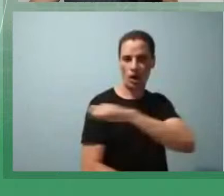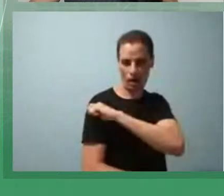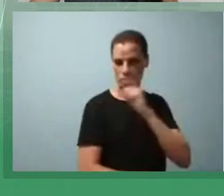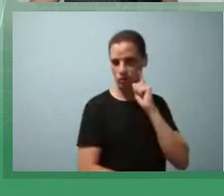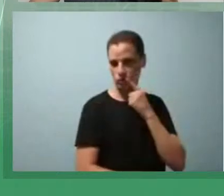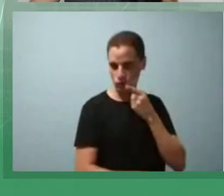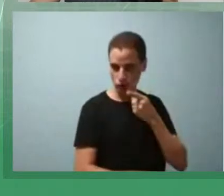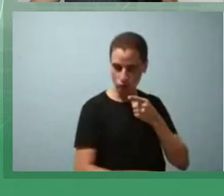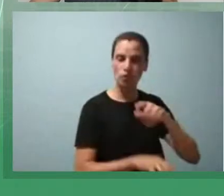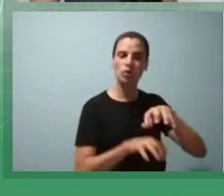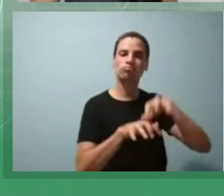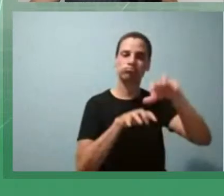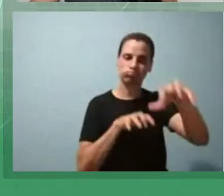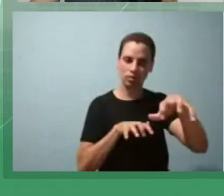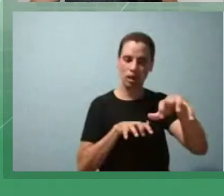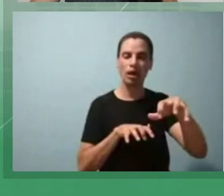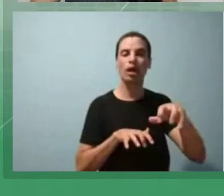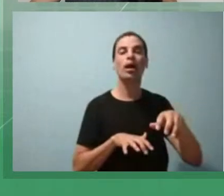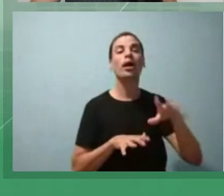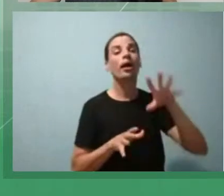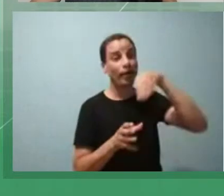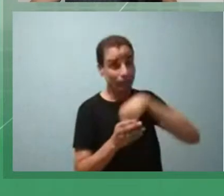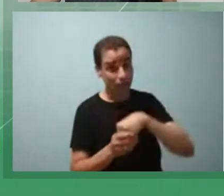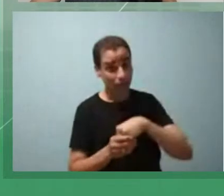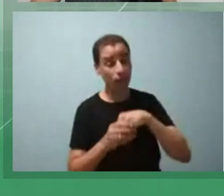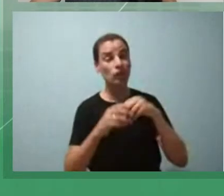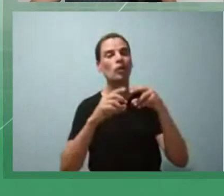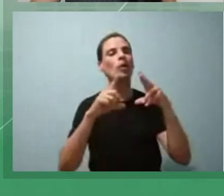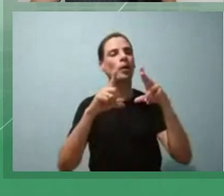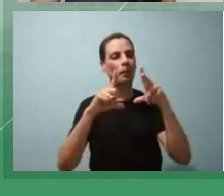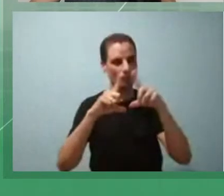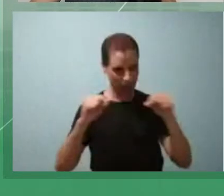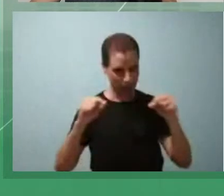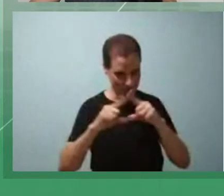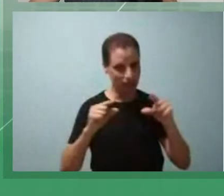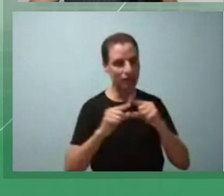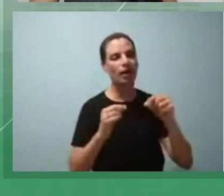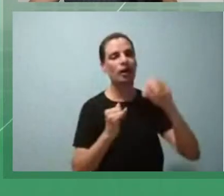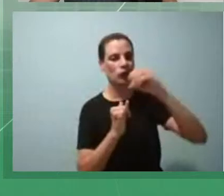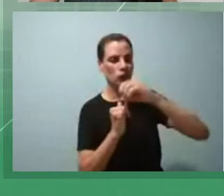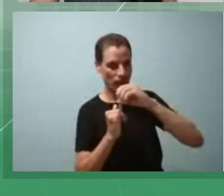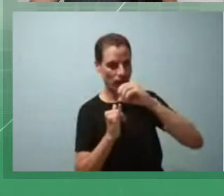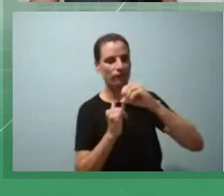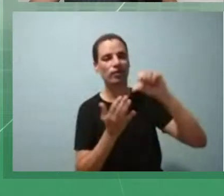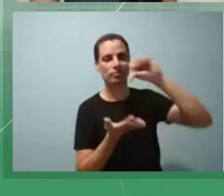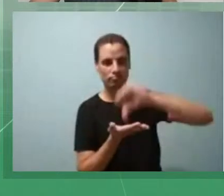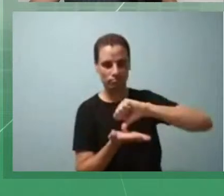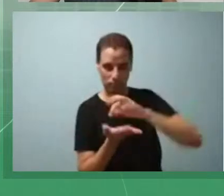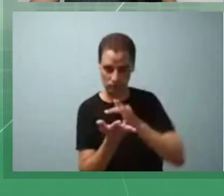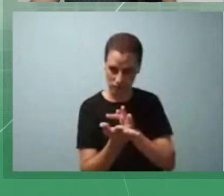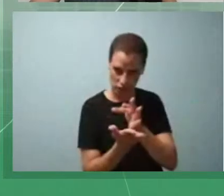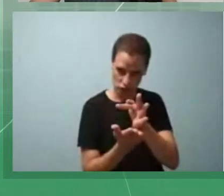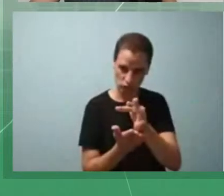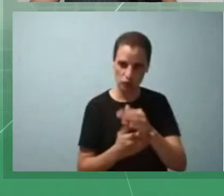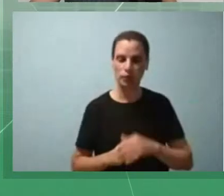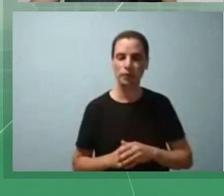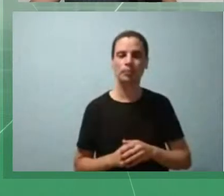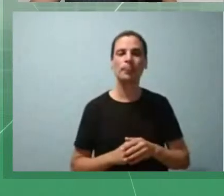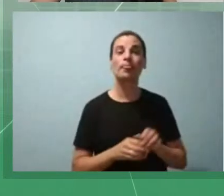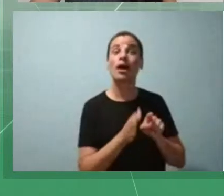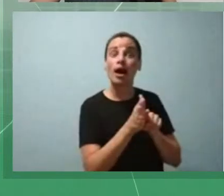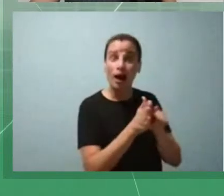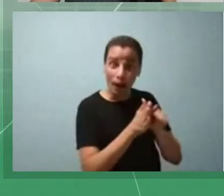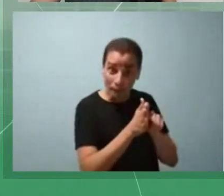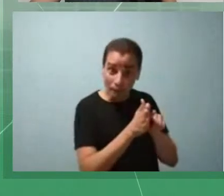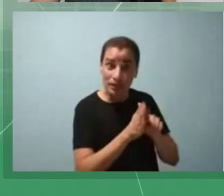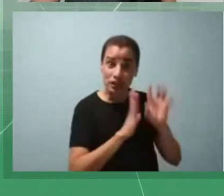local do Instituto Federal de Brasília, no campus de Brasília e Riacho Fundo. A pesquisa já foi aplicada,